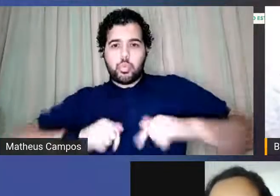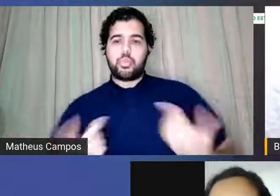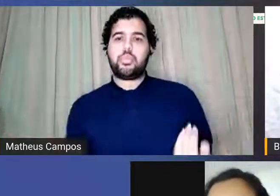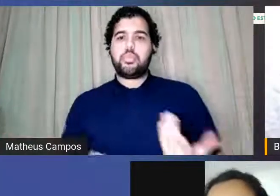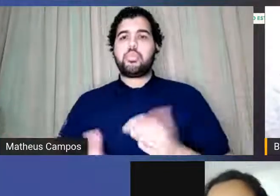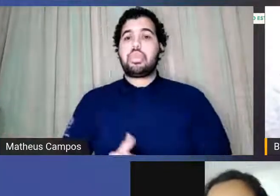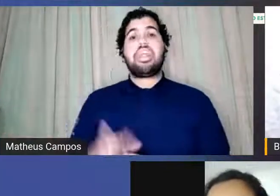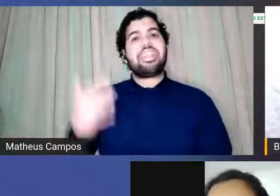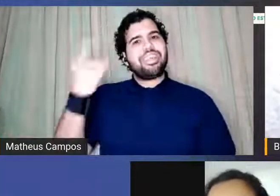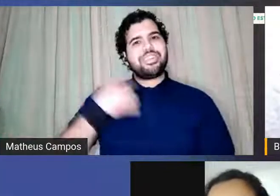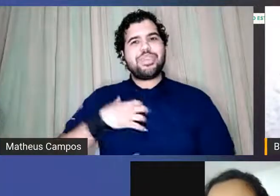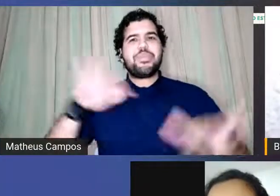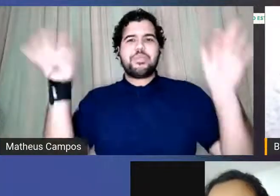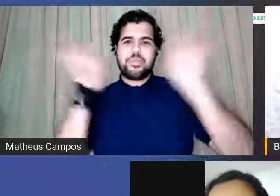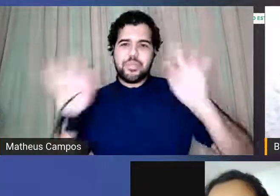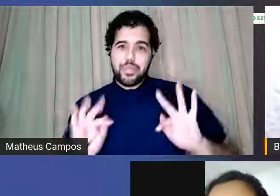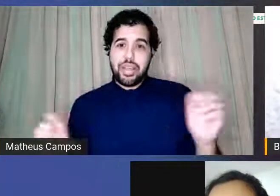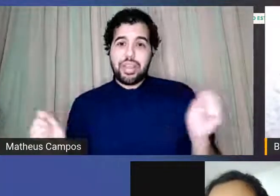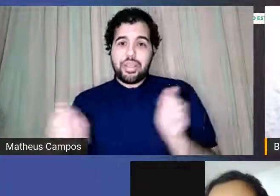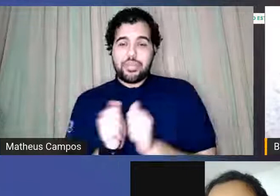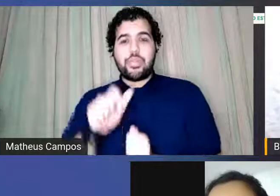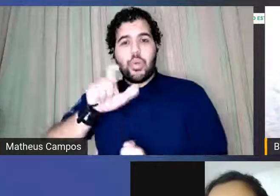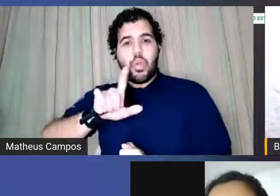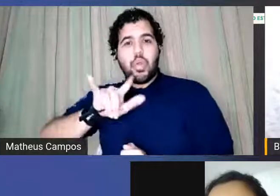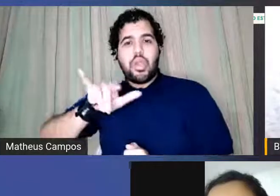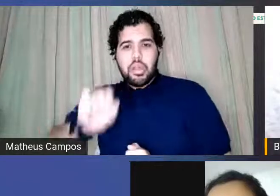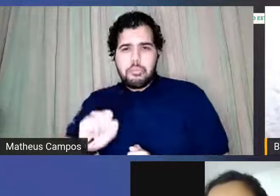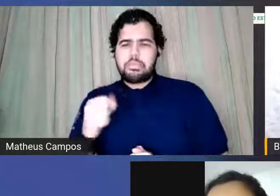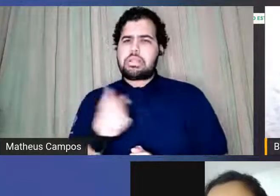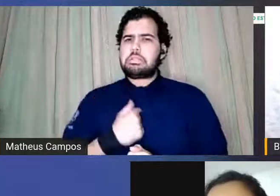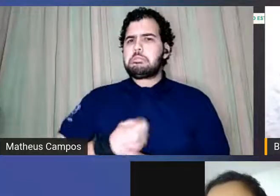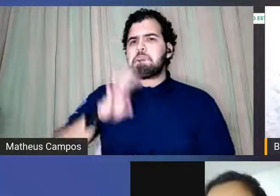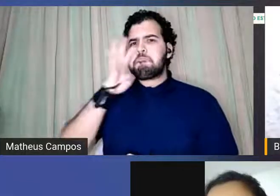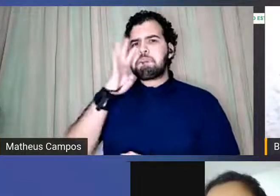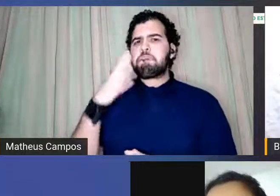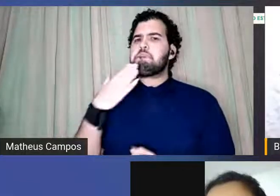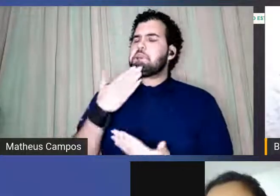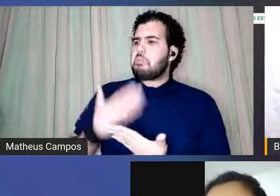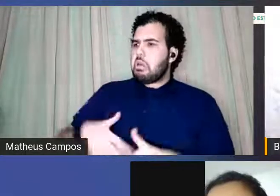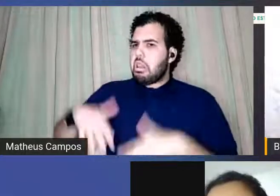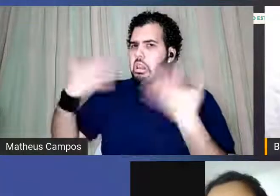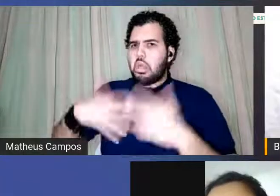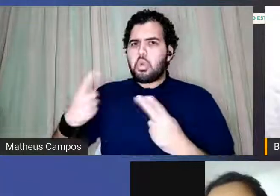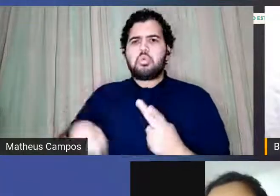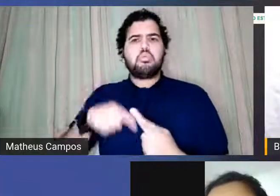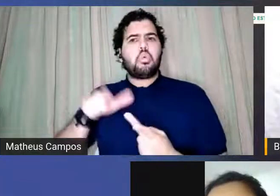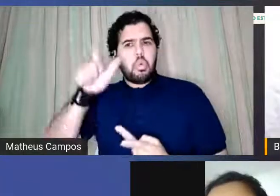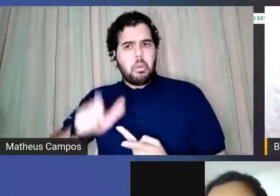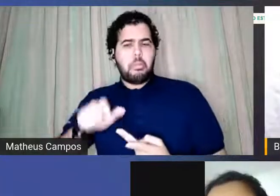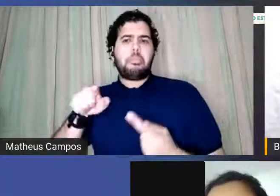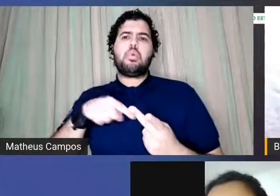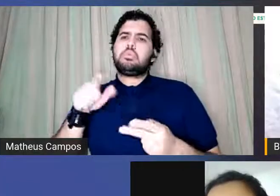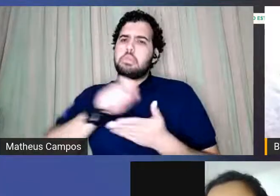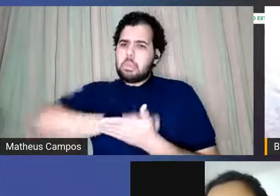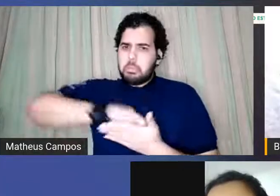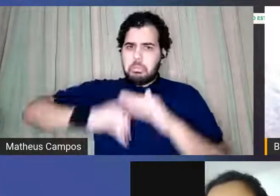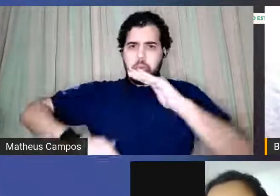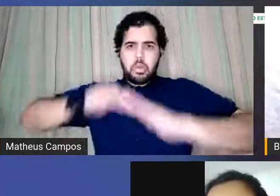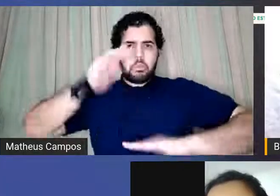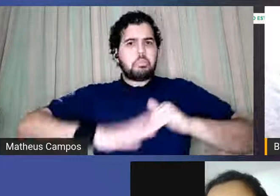eu estou muito feliz de estar aqui com a Laís que é uma mulher que eu admiro muito tanto quanto como pessoa quanto como escritora